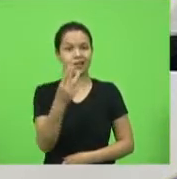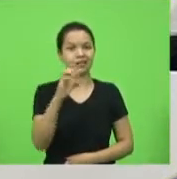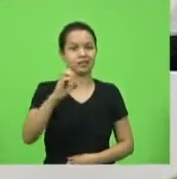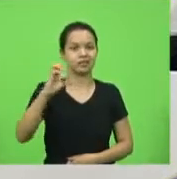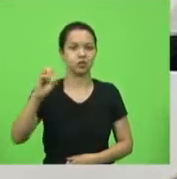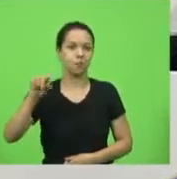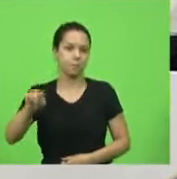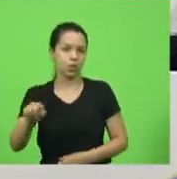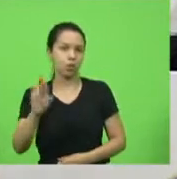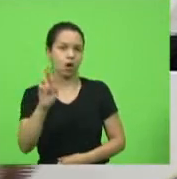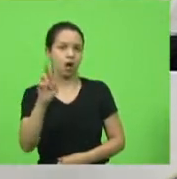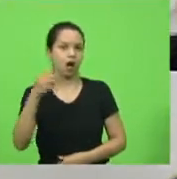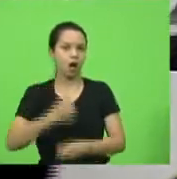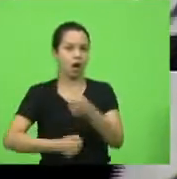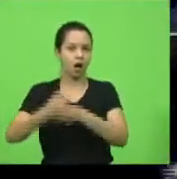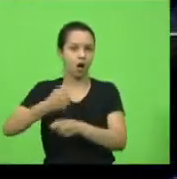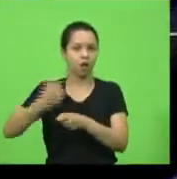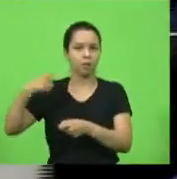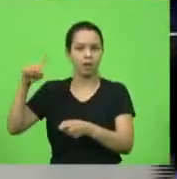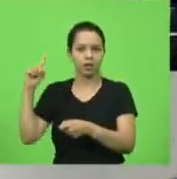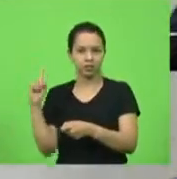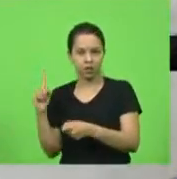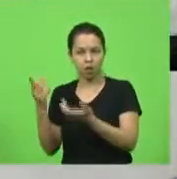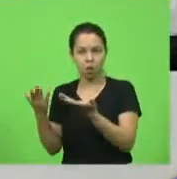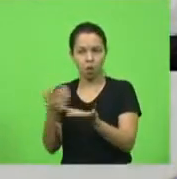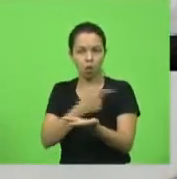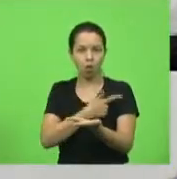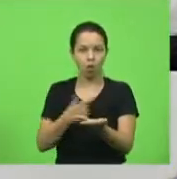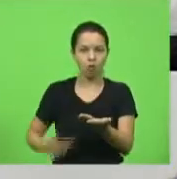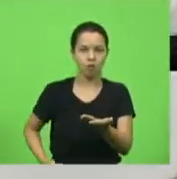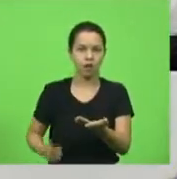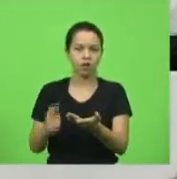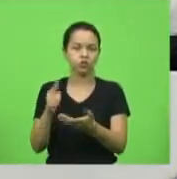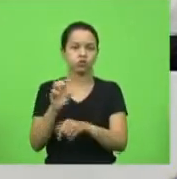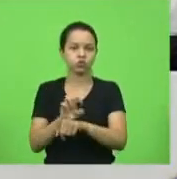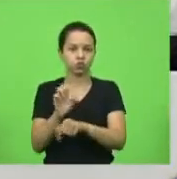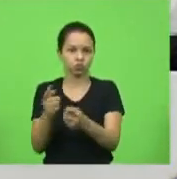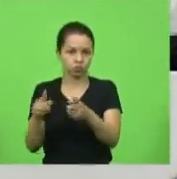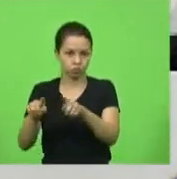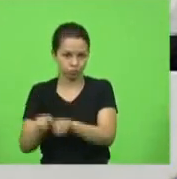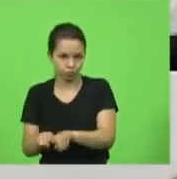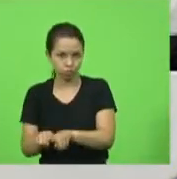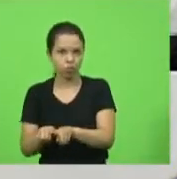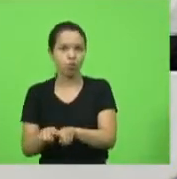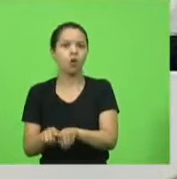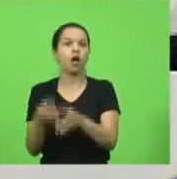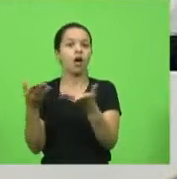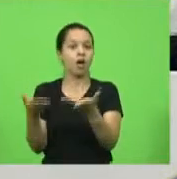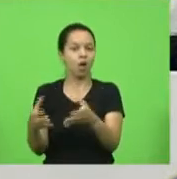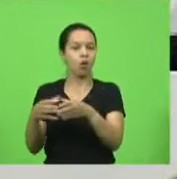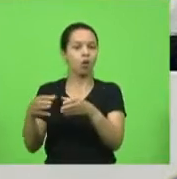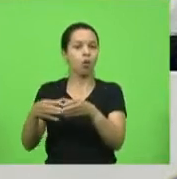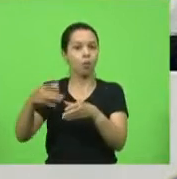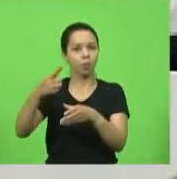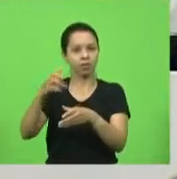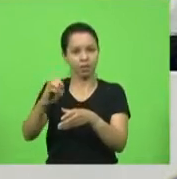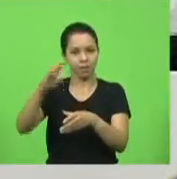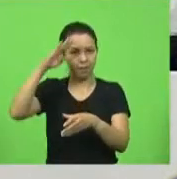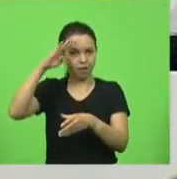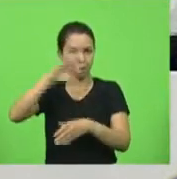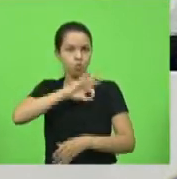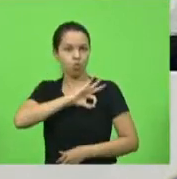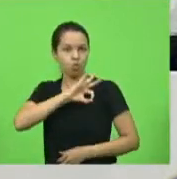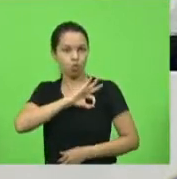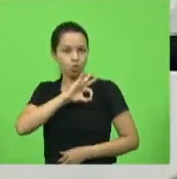No ano passado, junto ao governo do Estado, para que o décimo batalhão de polícia fizesse um projeto social,